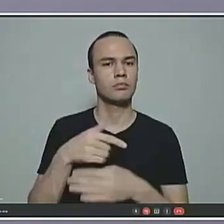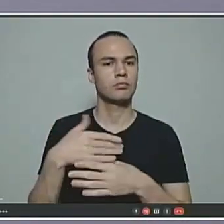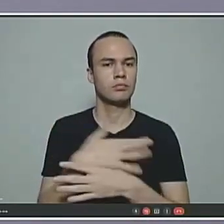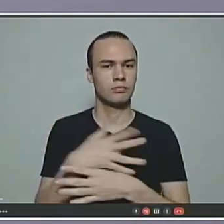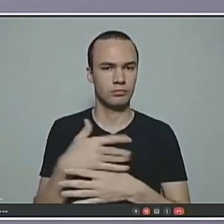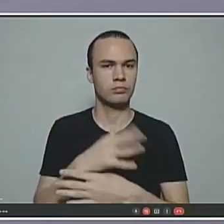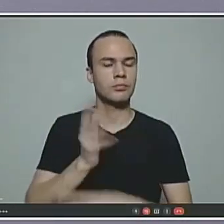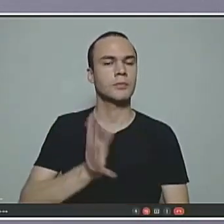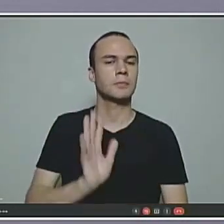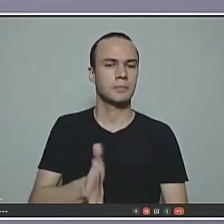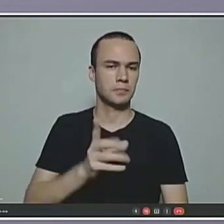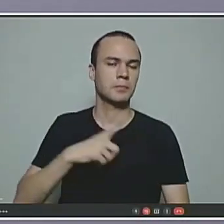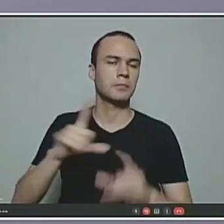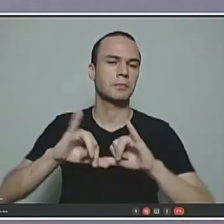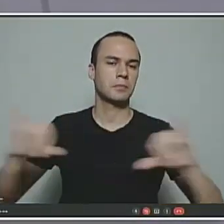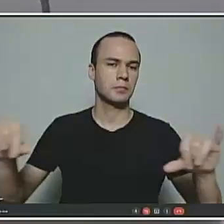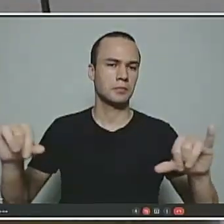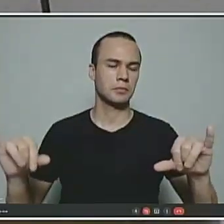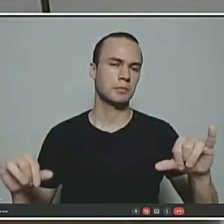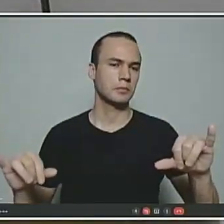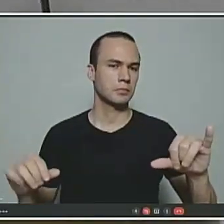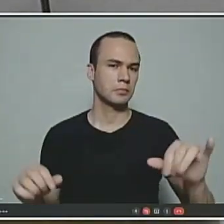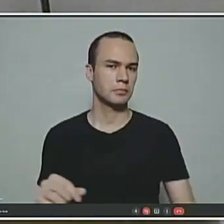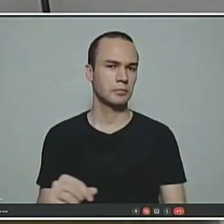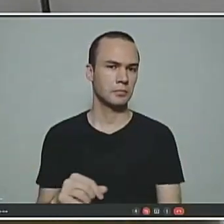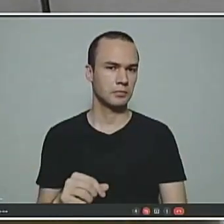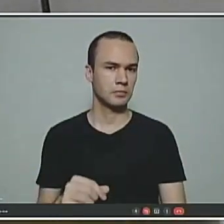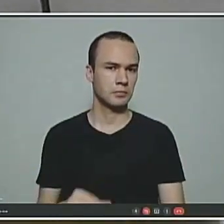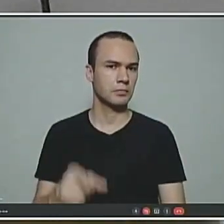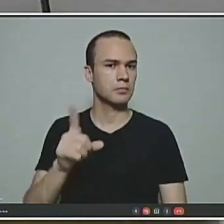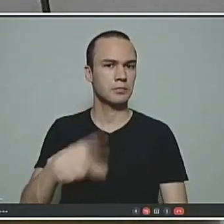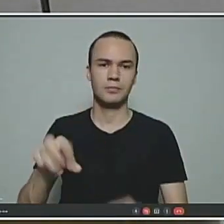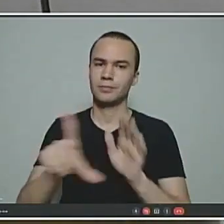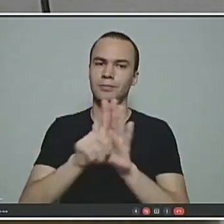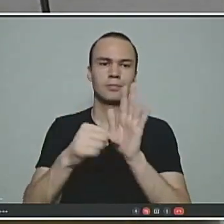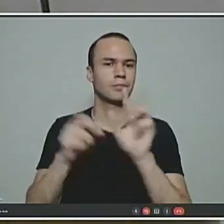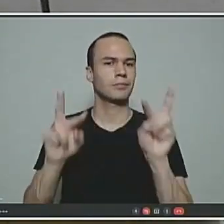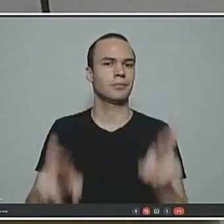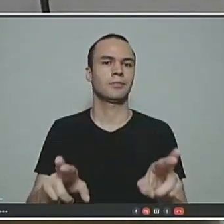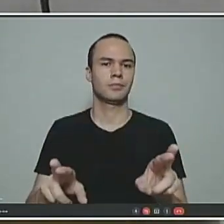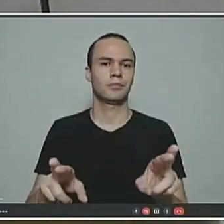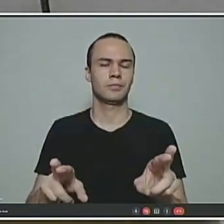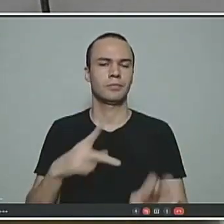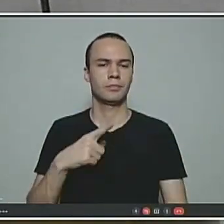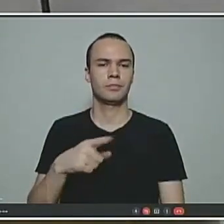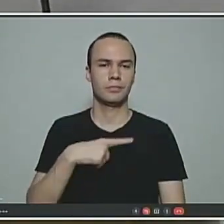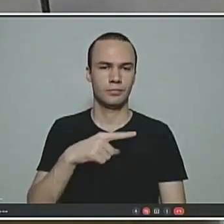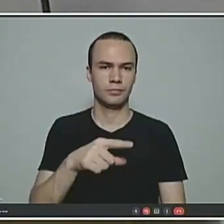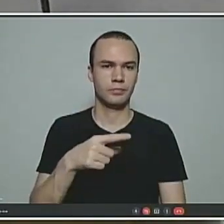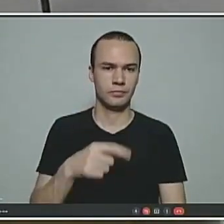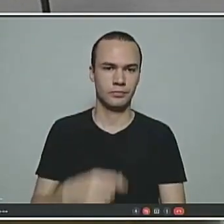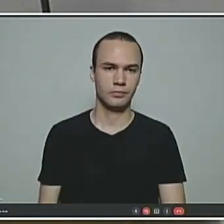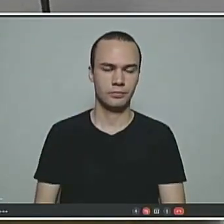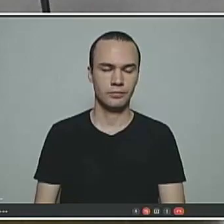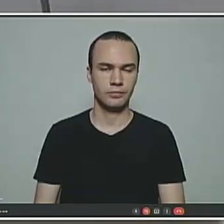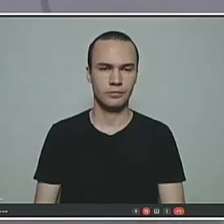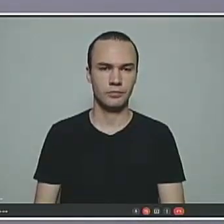já limitou isso nessa mesma lei que elevou a alíquota de contribuição.